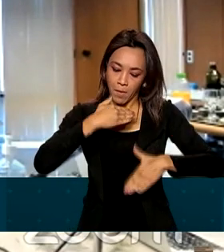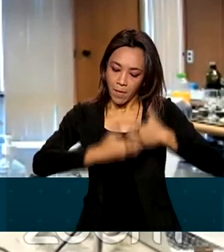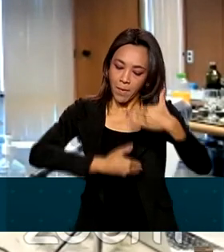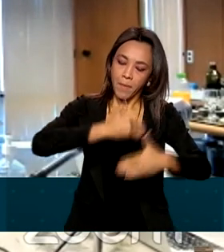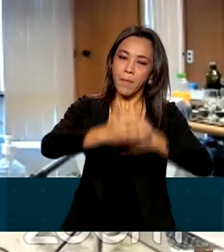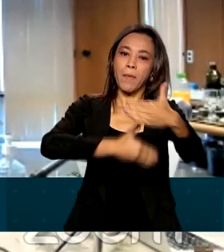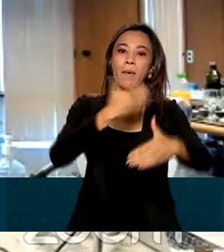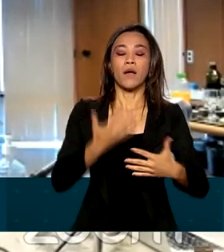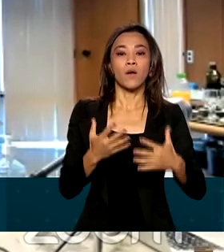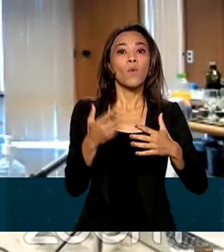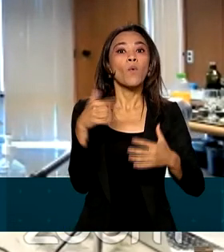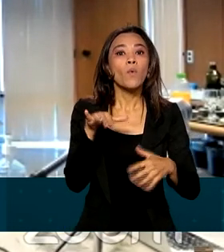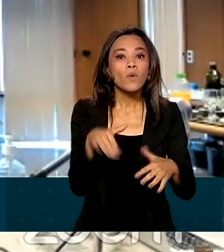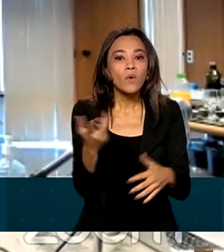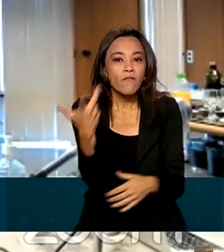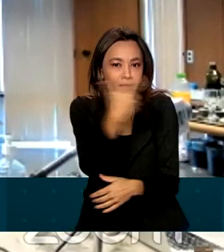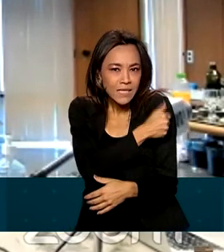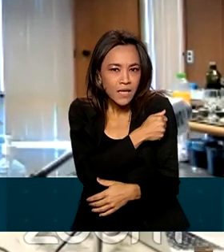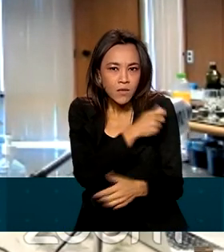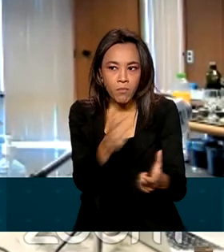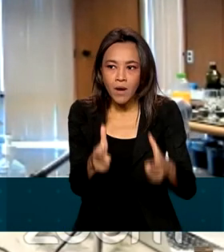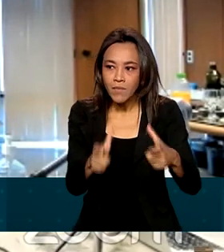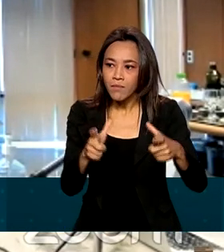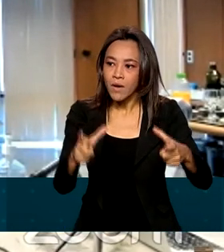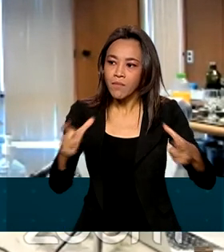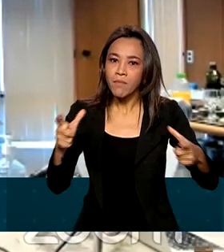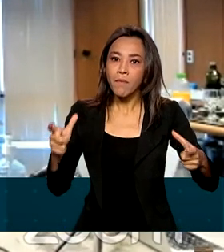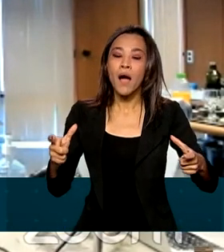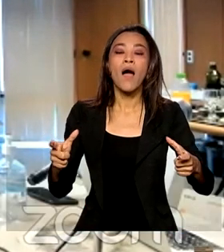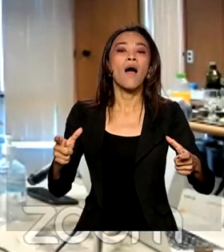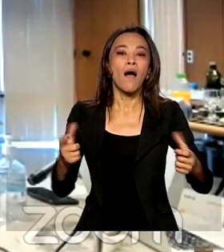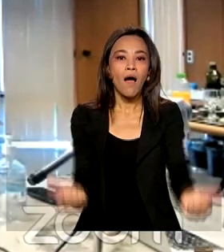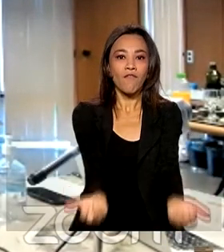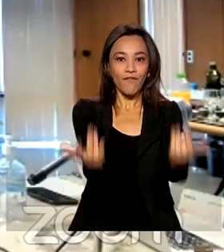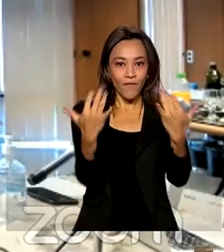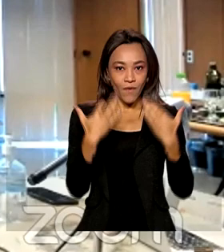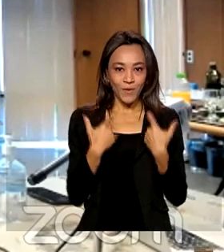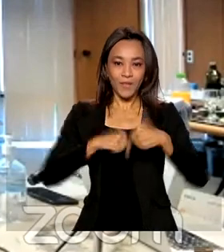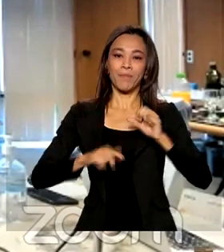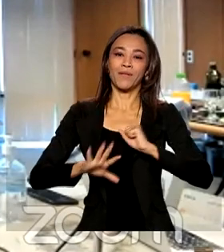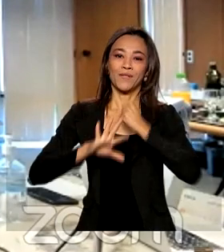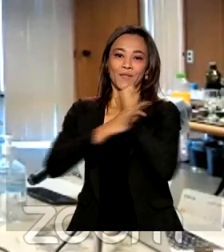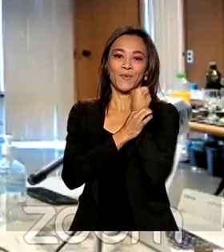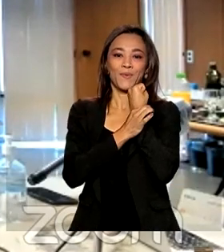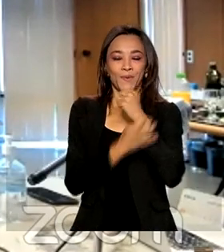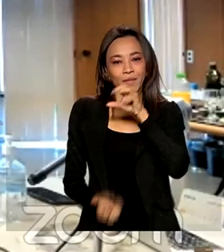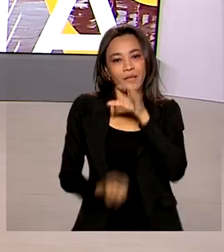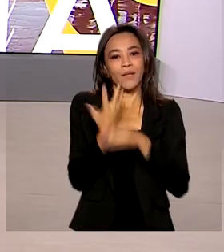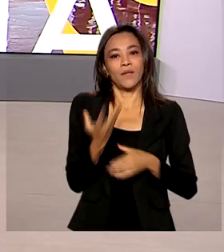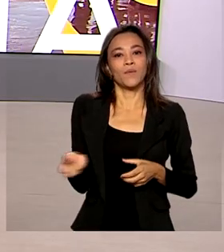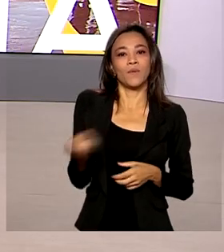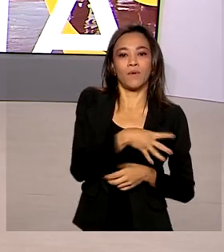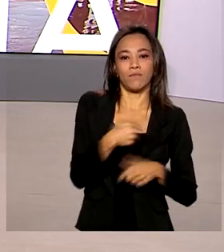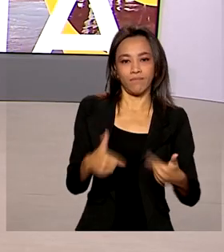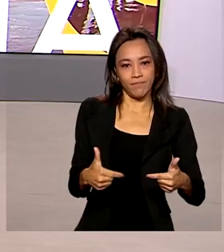vacinação em massa, o retorno seguro ao trabalho está ocorrendo, gerando novos empregos.